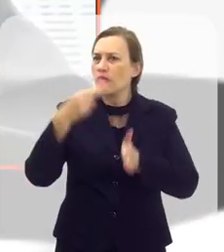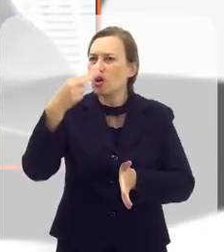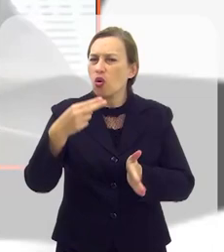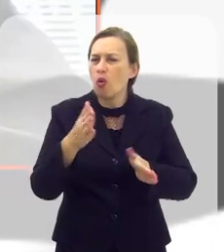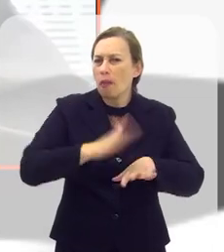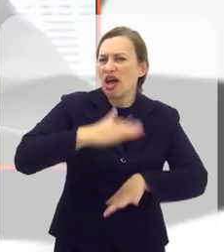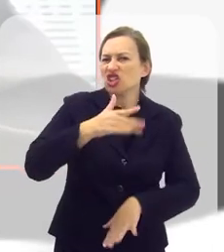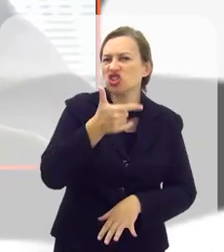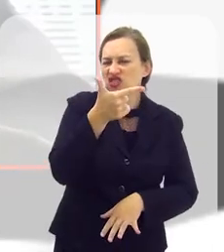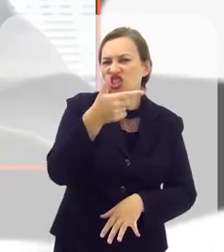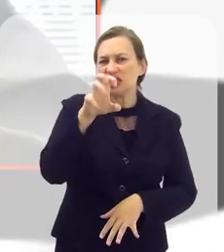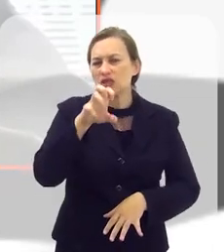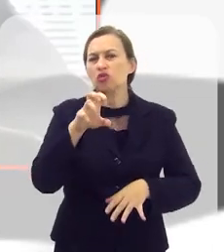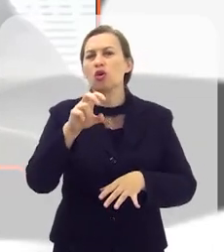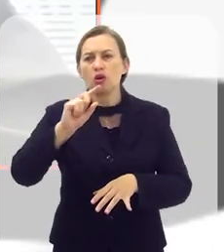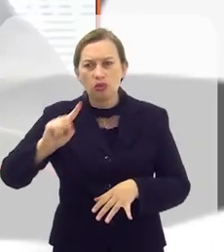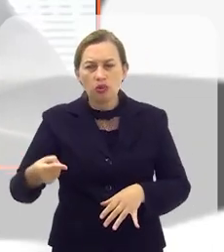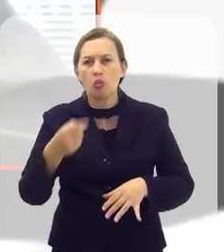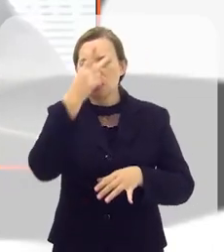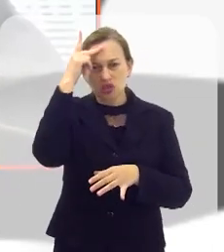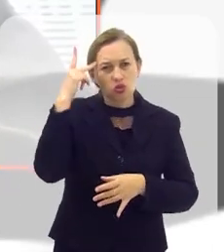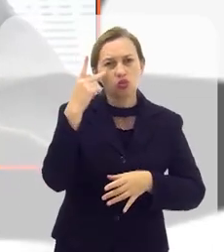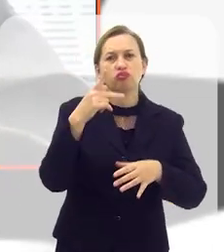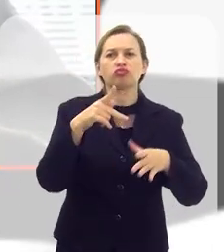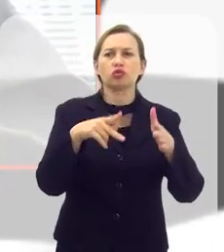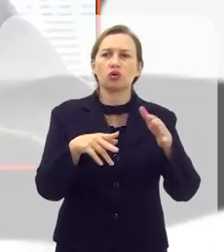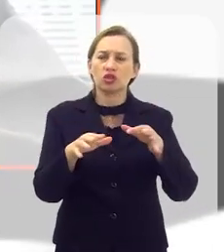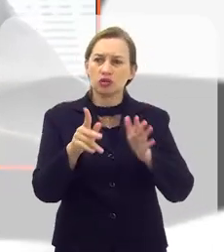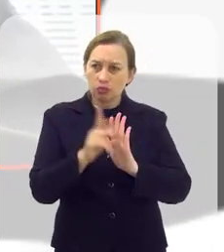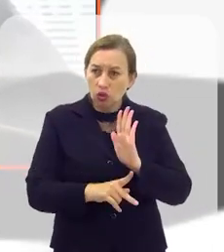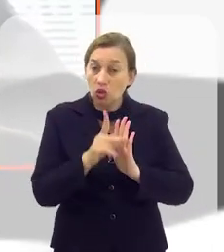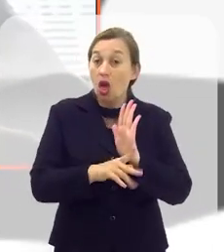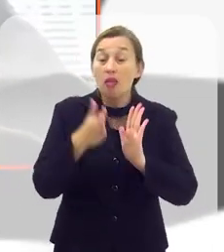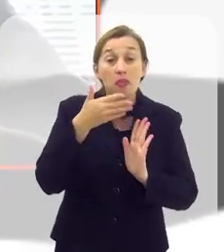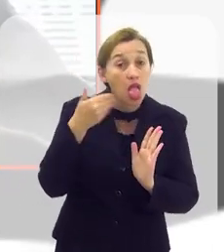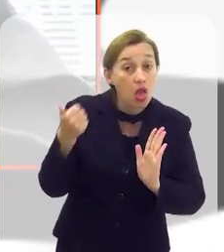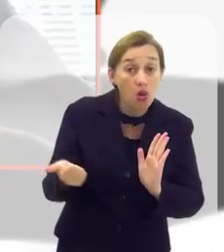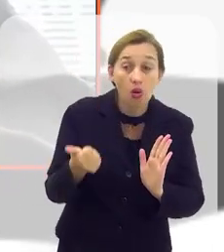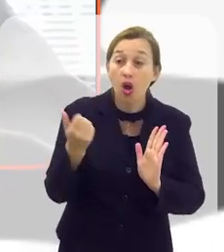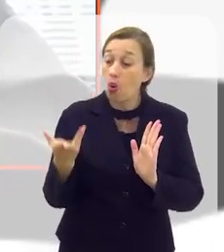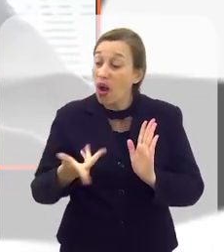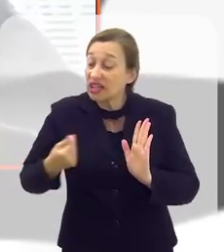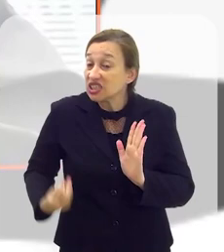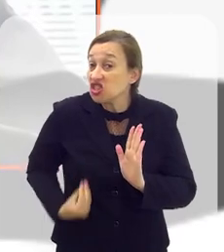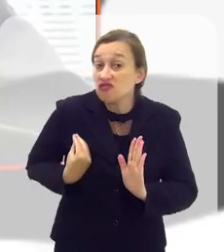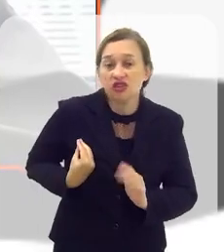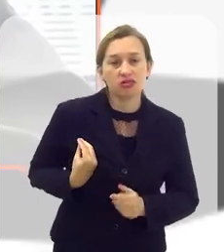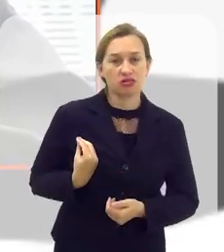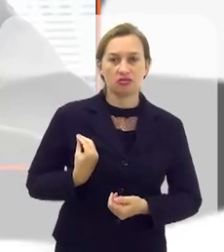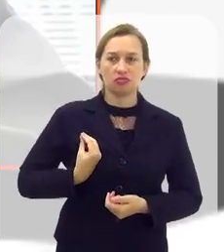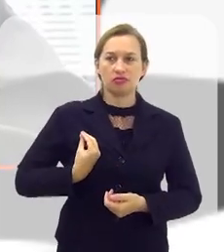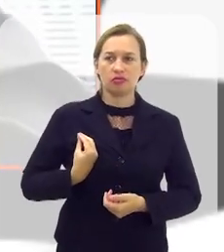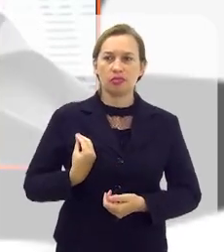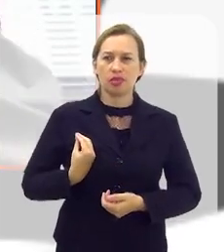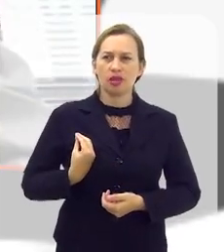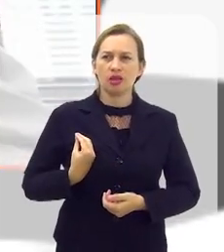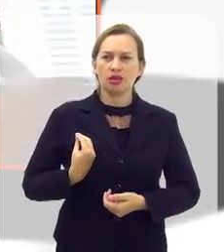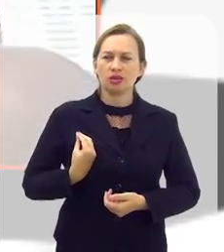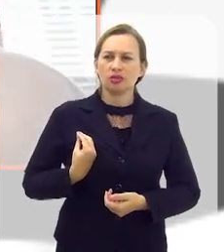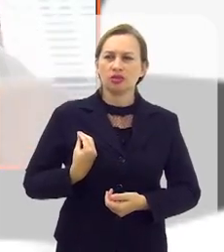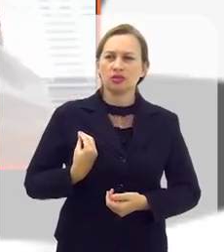já operou mais de 25 pessoas com esse projeto, onde melhorou a qualidade de vida